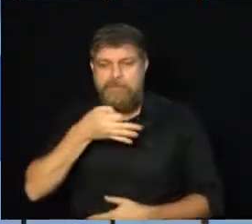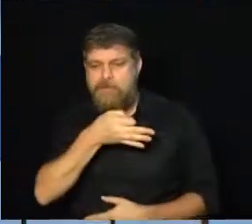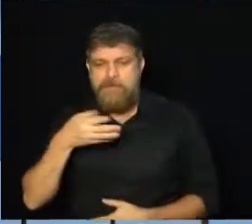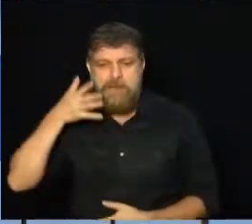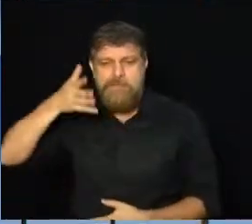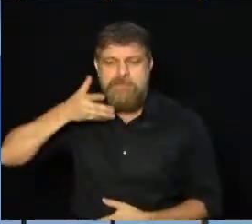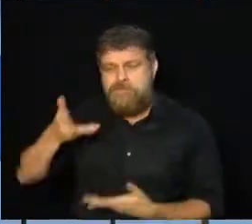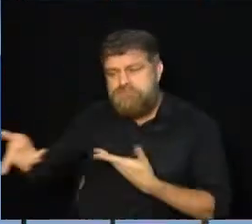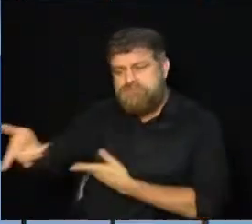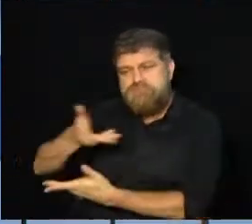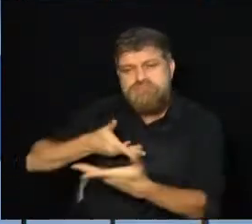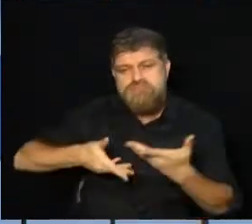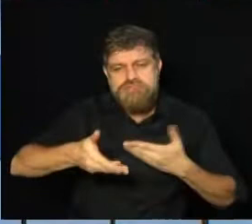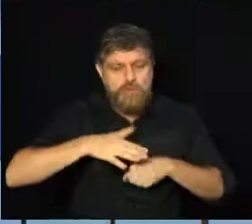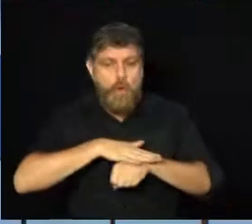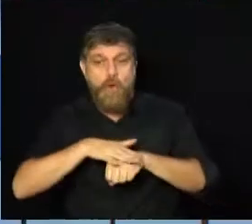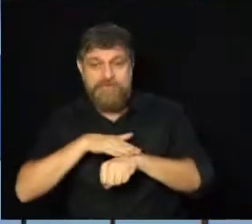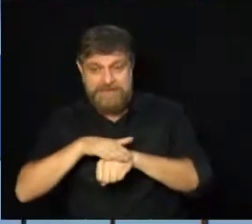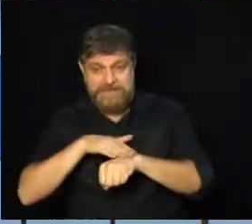roda de conversa.